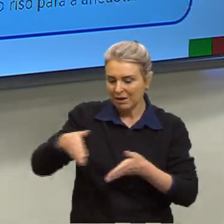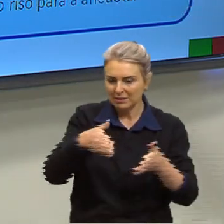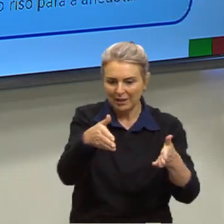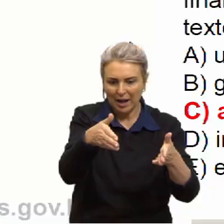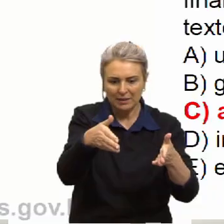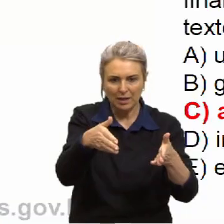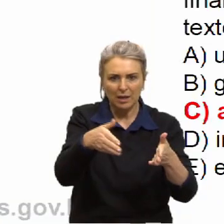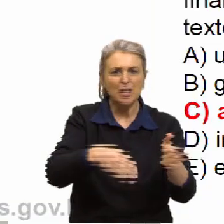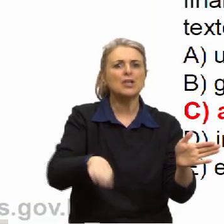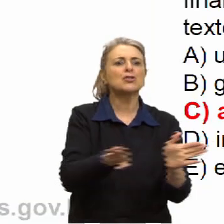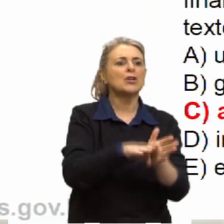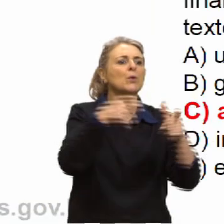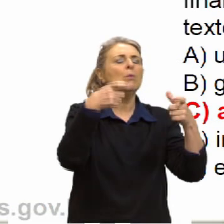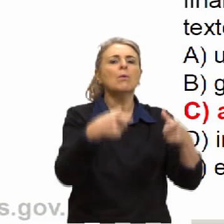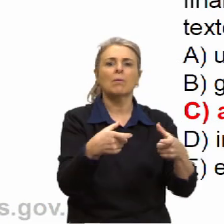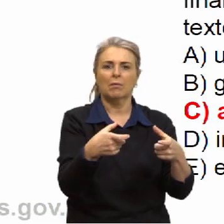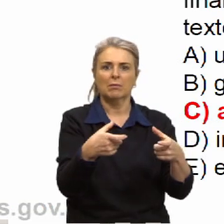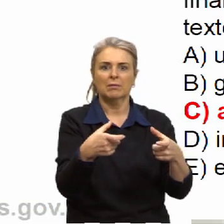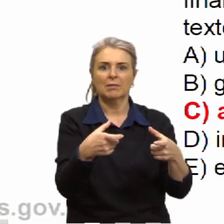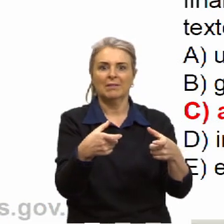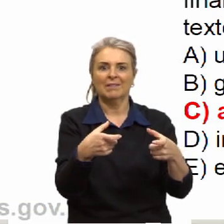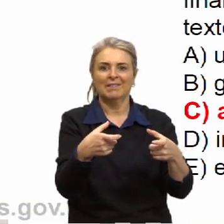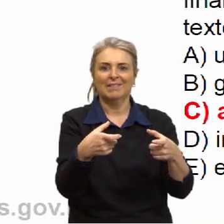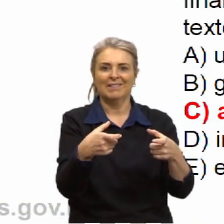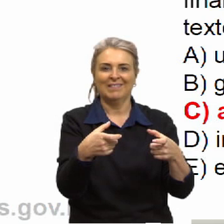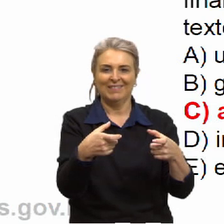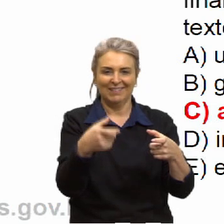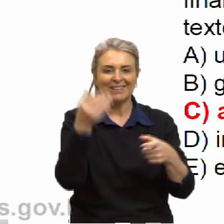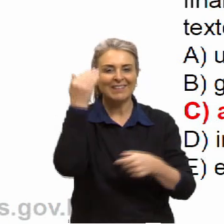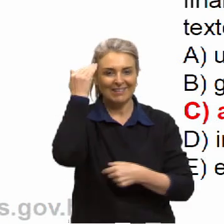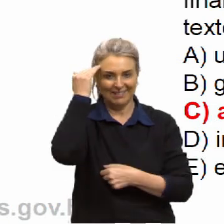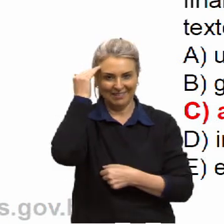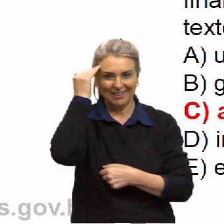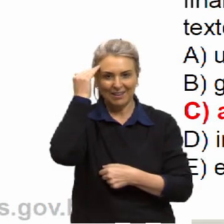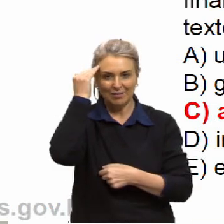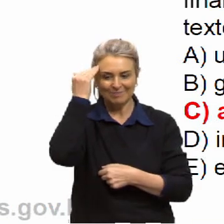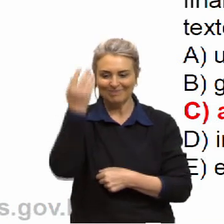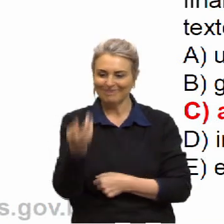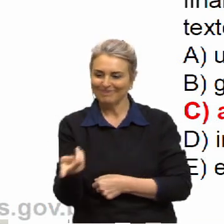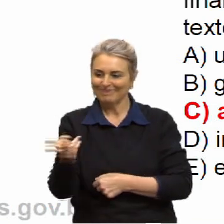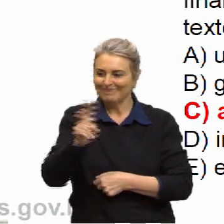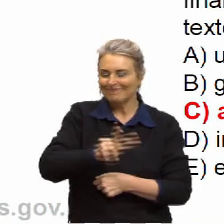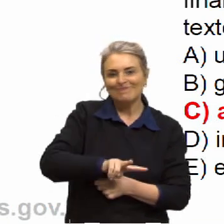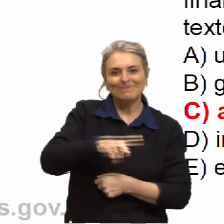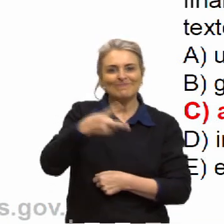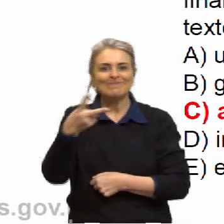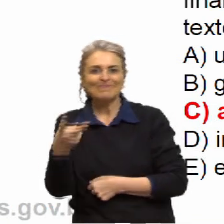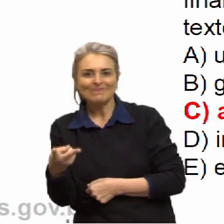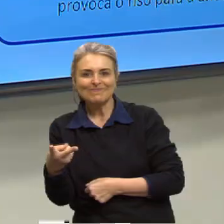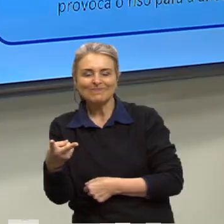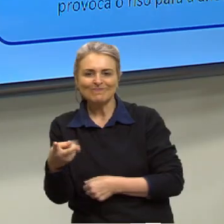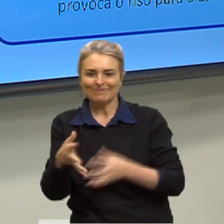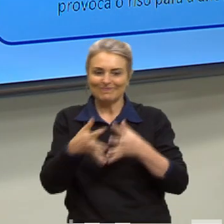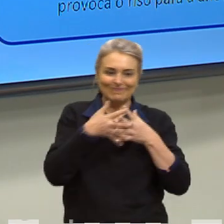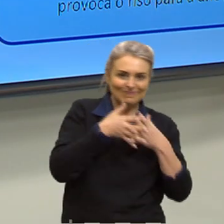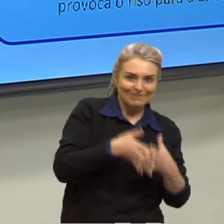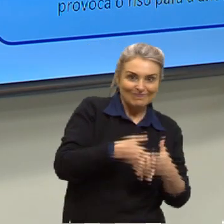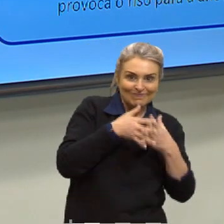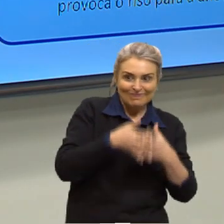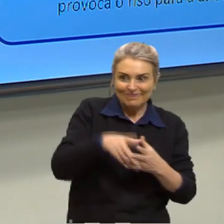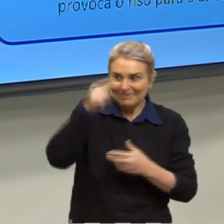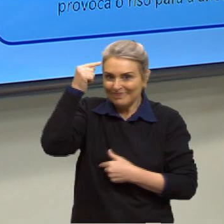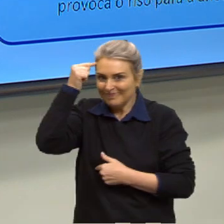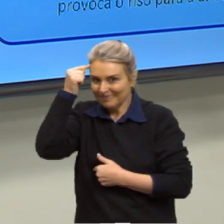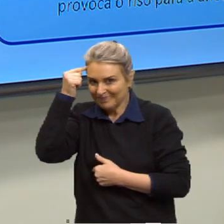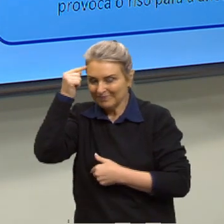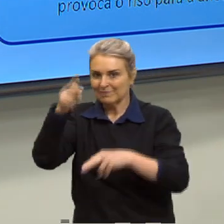Mas a construção aqui pode causar ambiguidade, pode causar confusão de pensamento